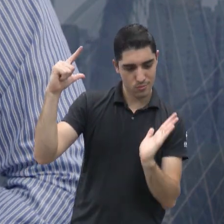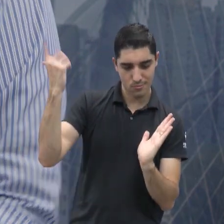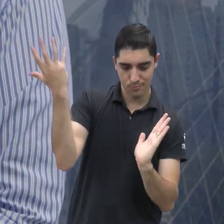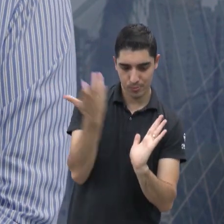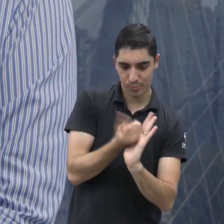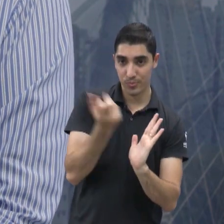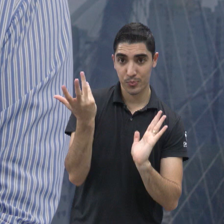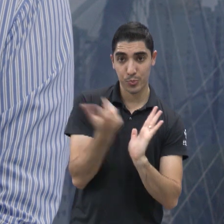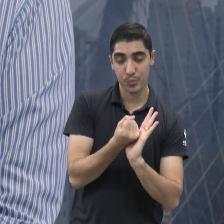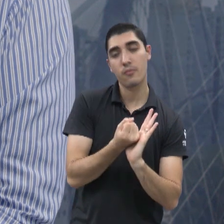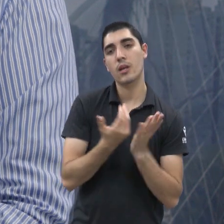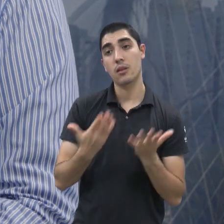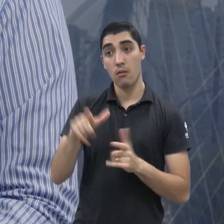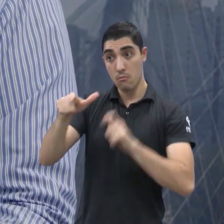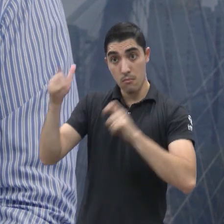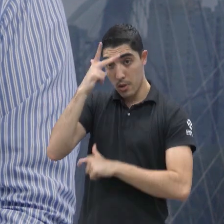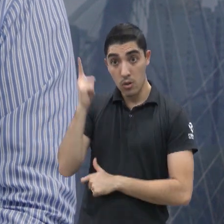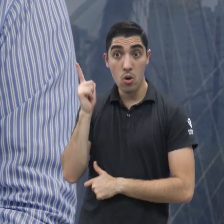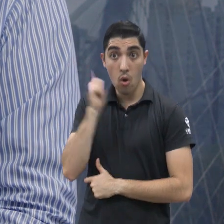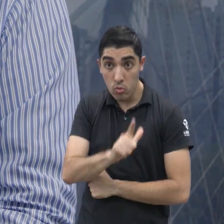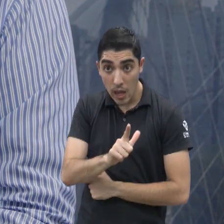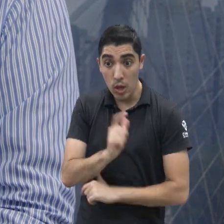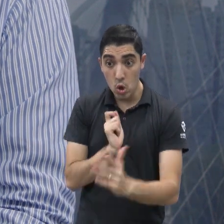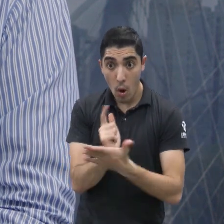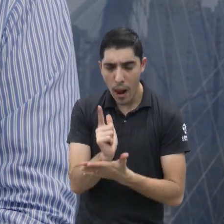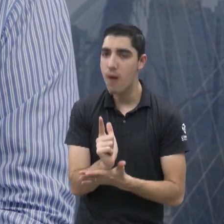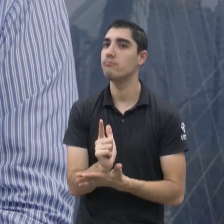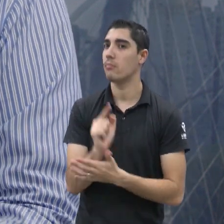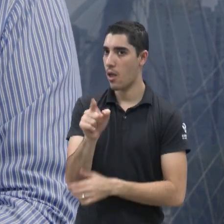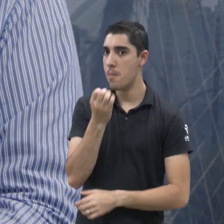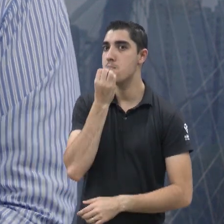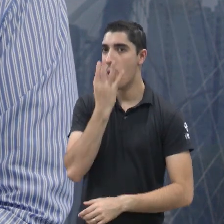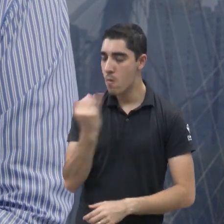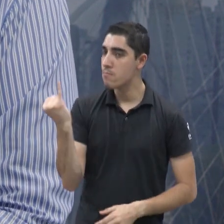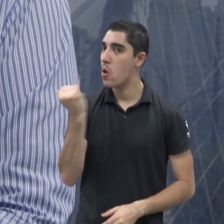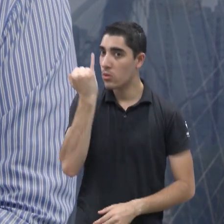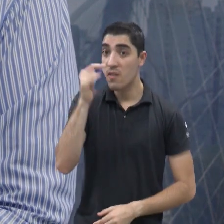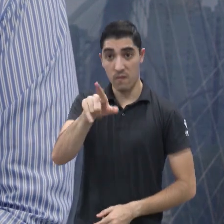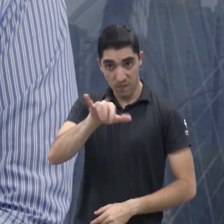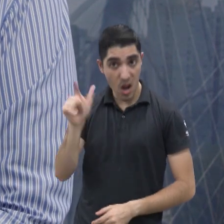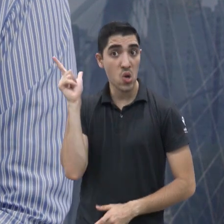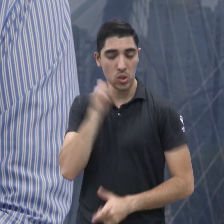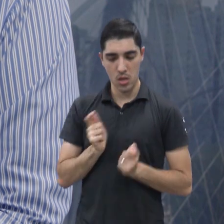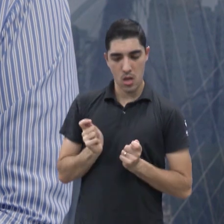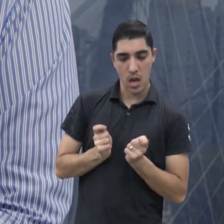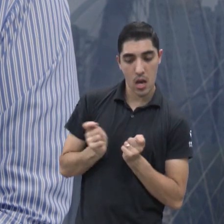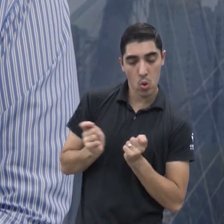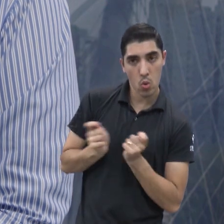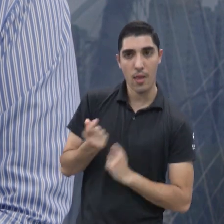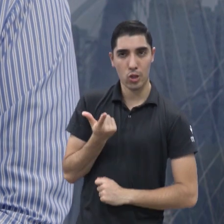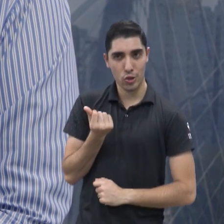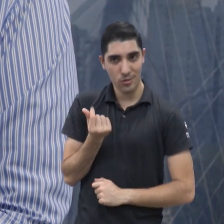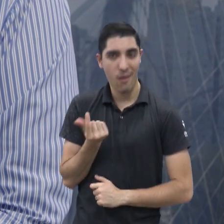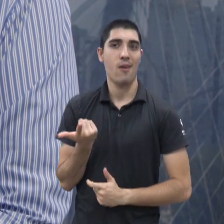possibilidade de instalar, eu acho que vale a pena. Você vai economizar, realmente, como o engenheiro